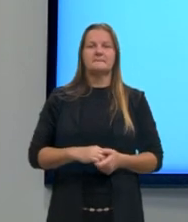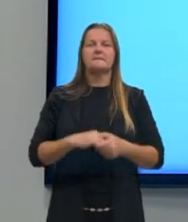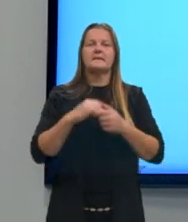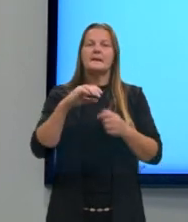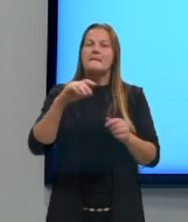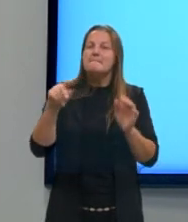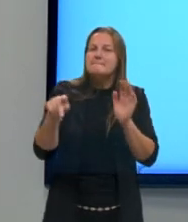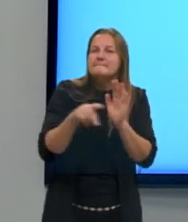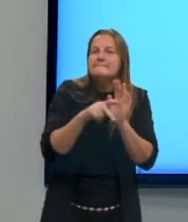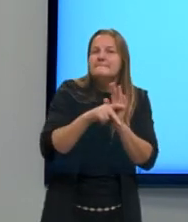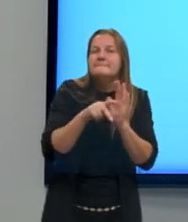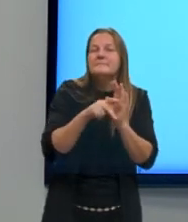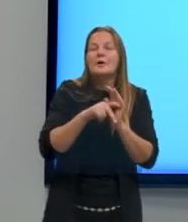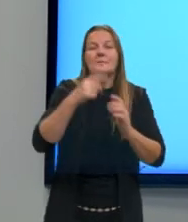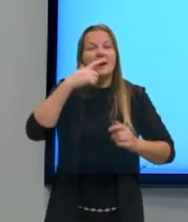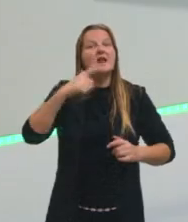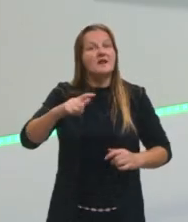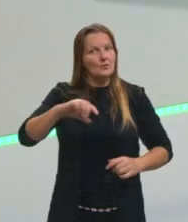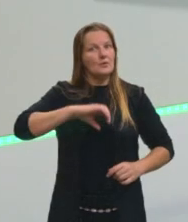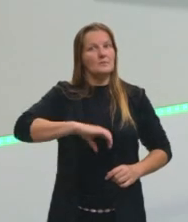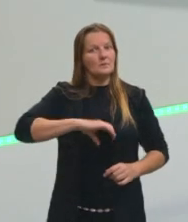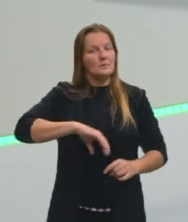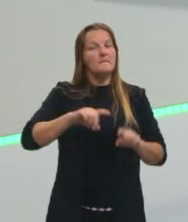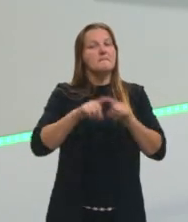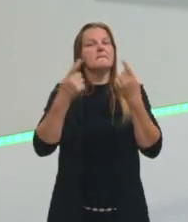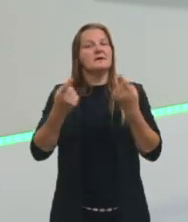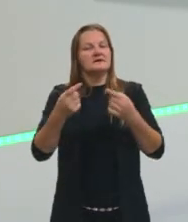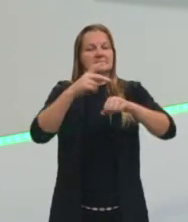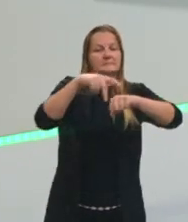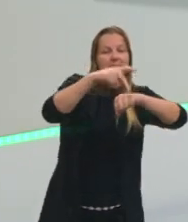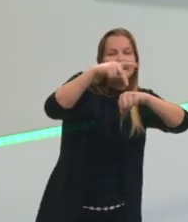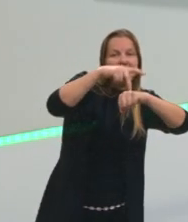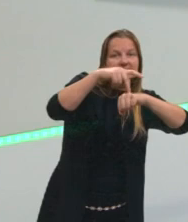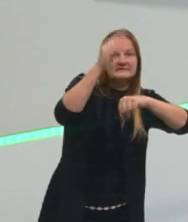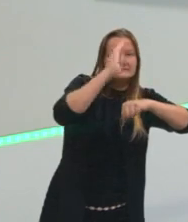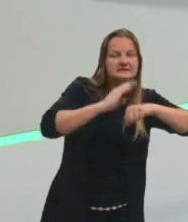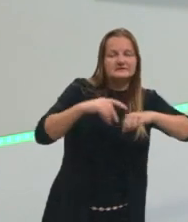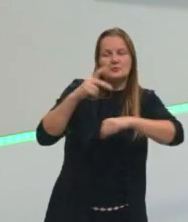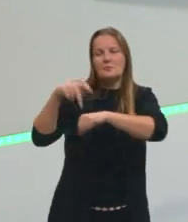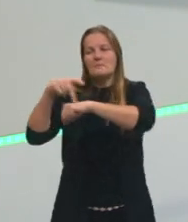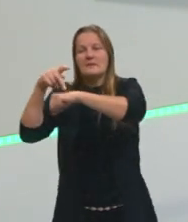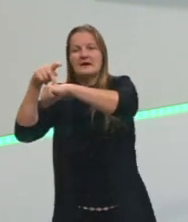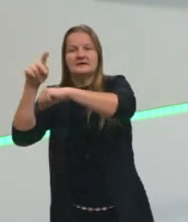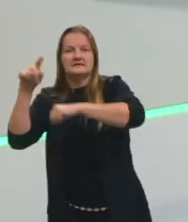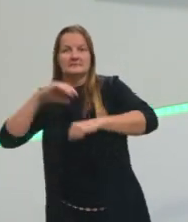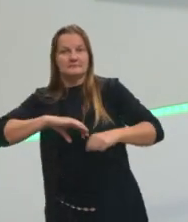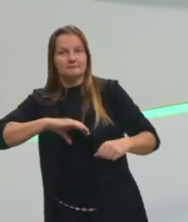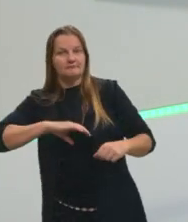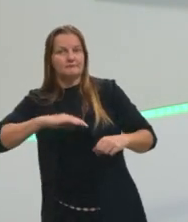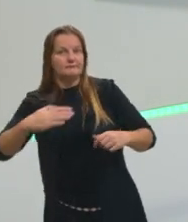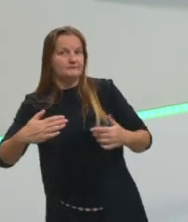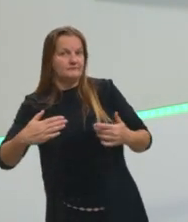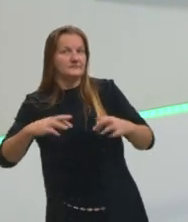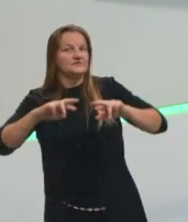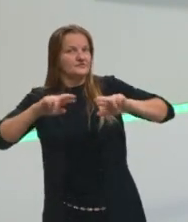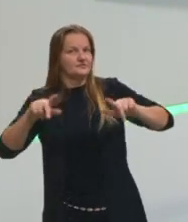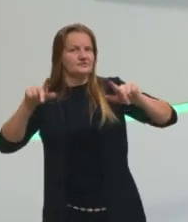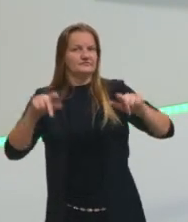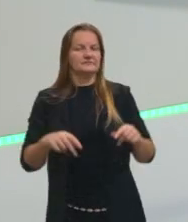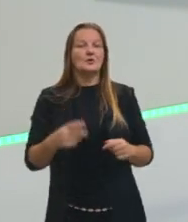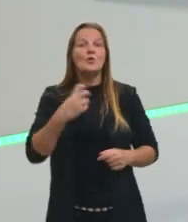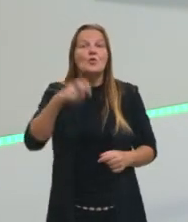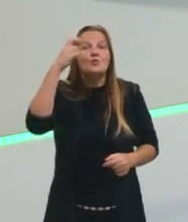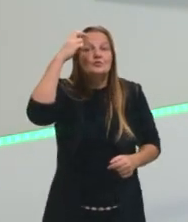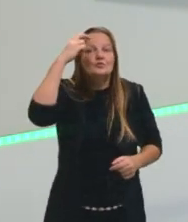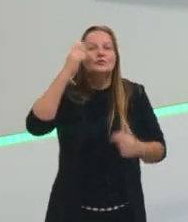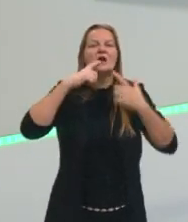pertencentes à língua portuguesa, elas são usadas de maneiras diferentes, porque elas pertencem a culturas linguísticas